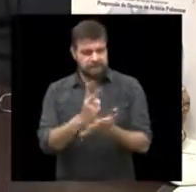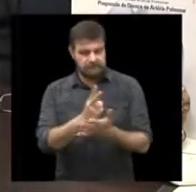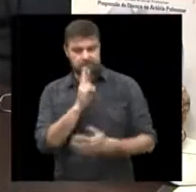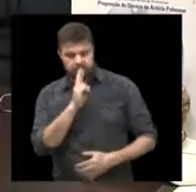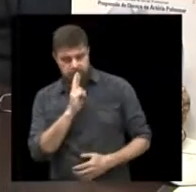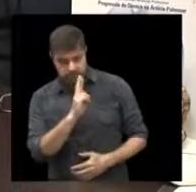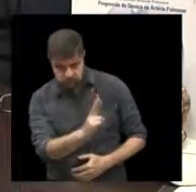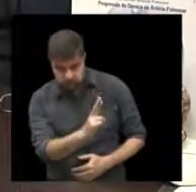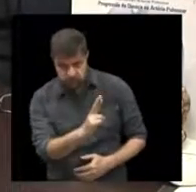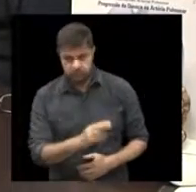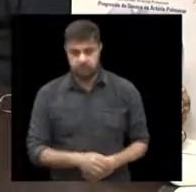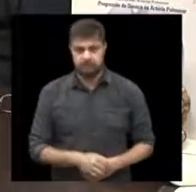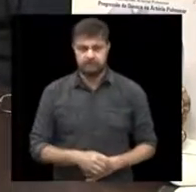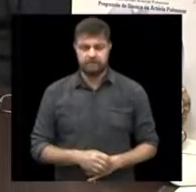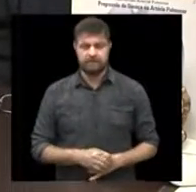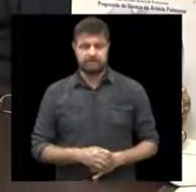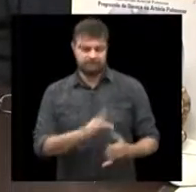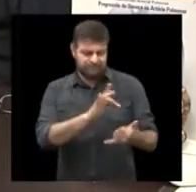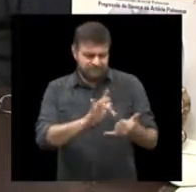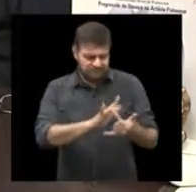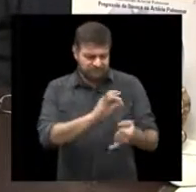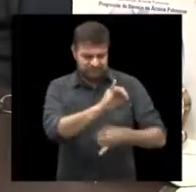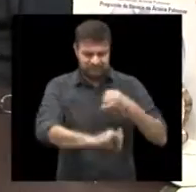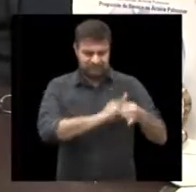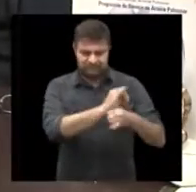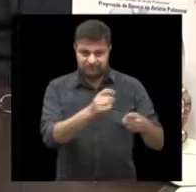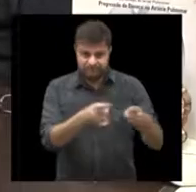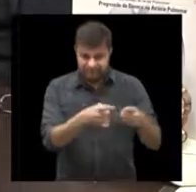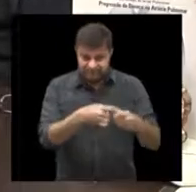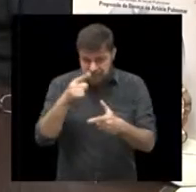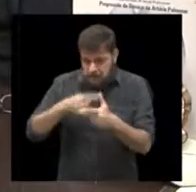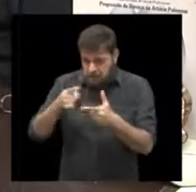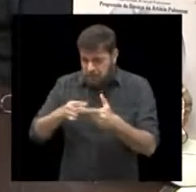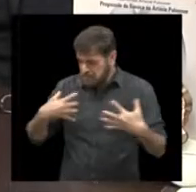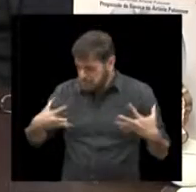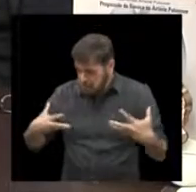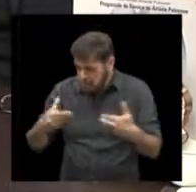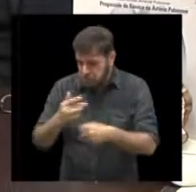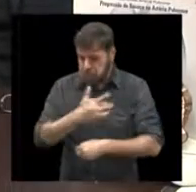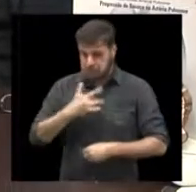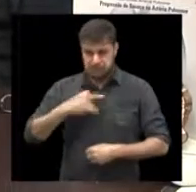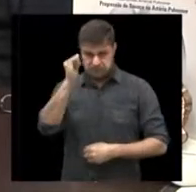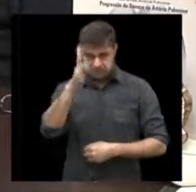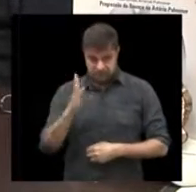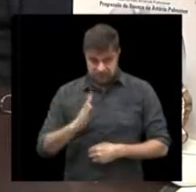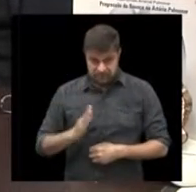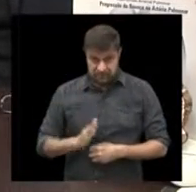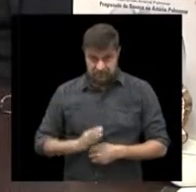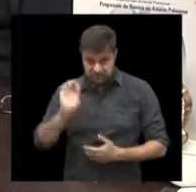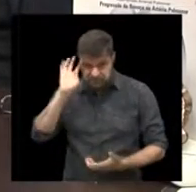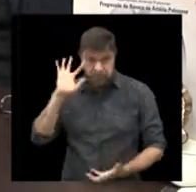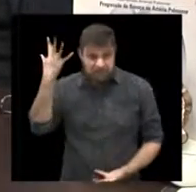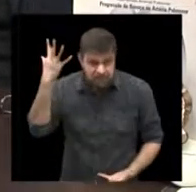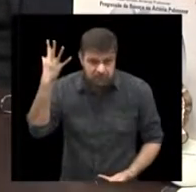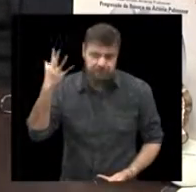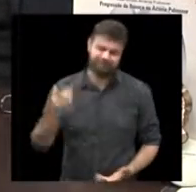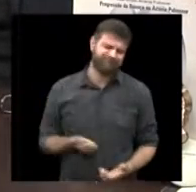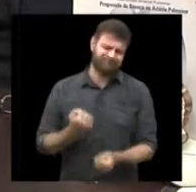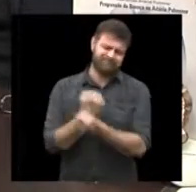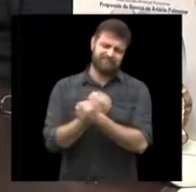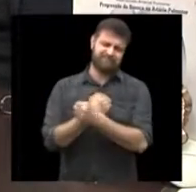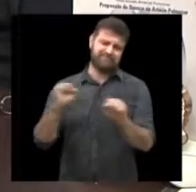a telemedicina não veio para resolver o problema da saúde do Brasil. Seria uma coisa